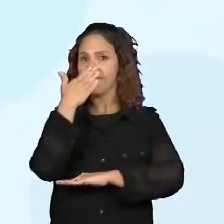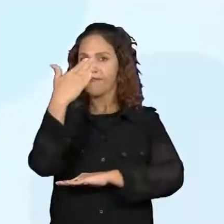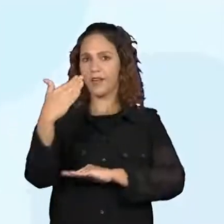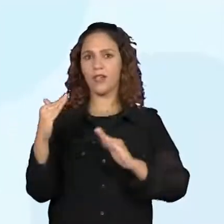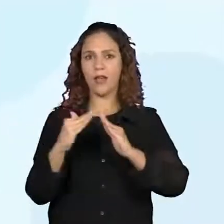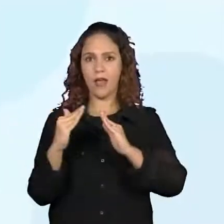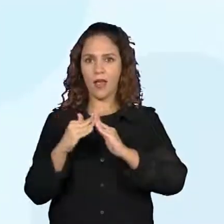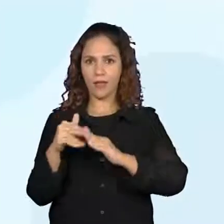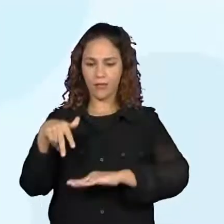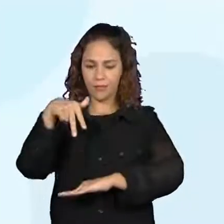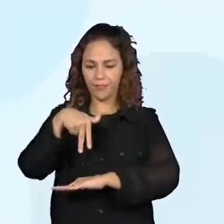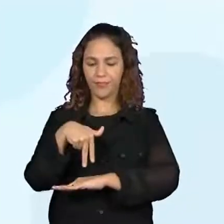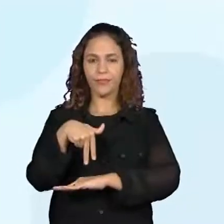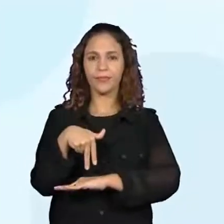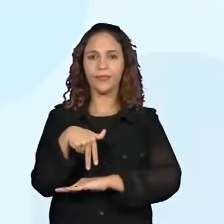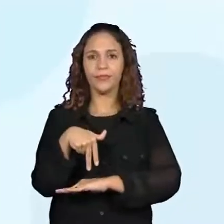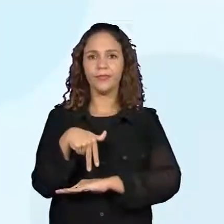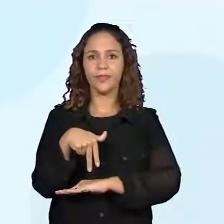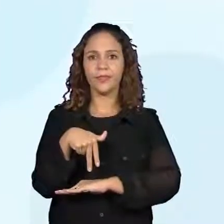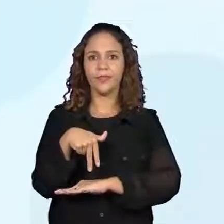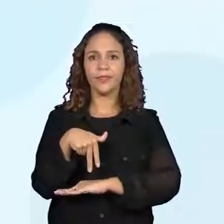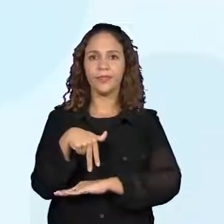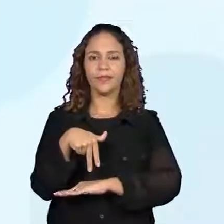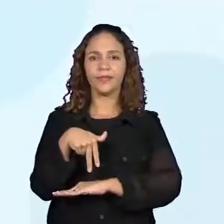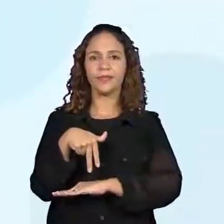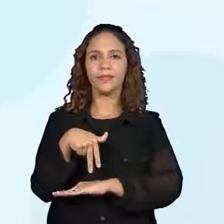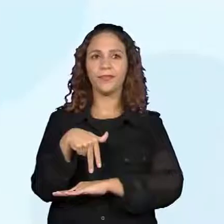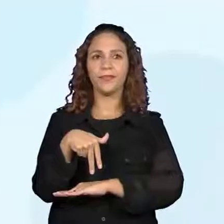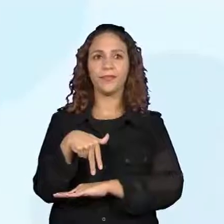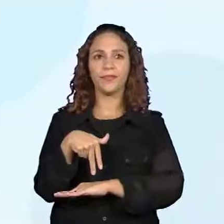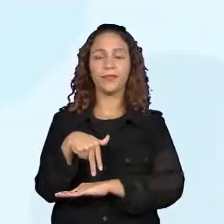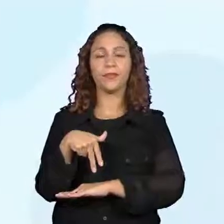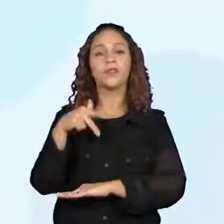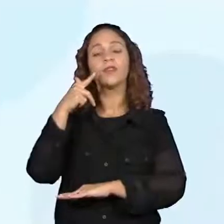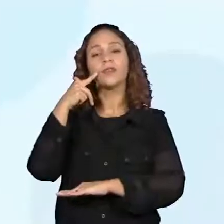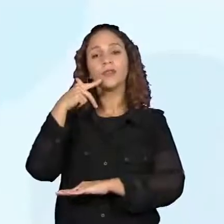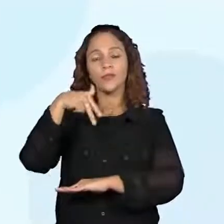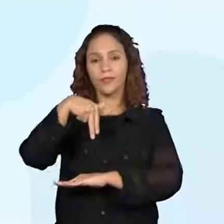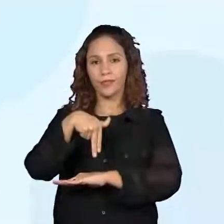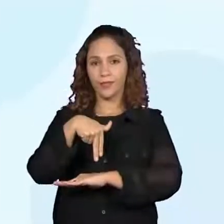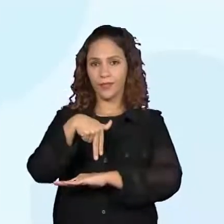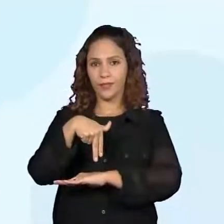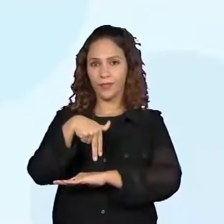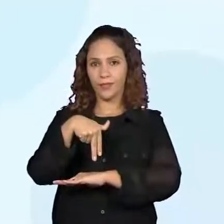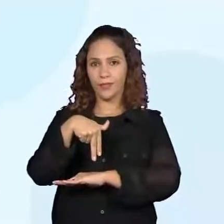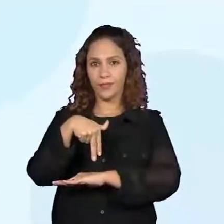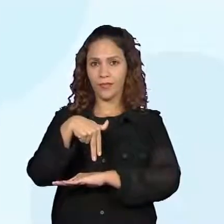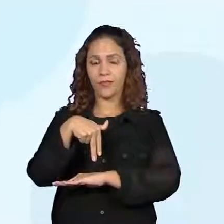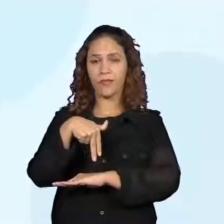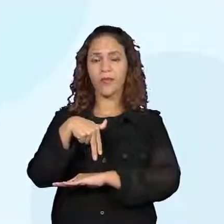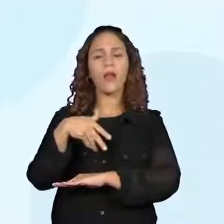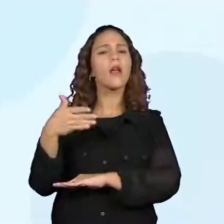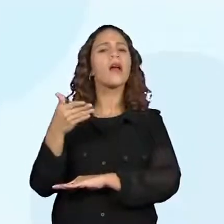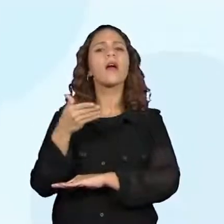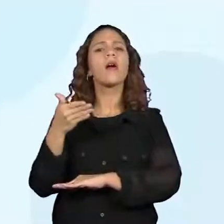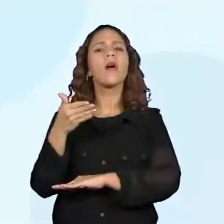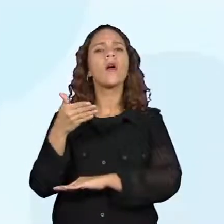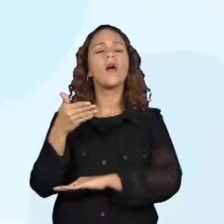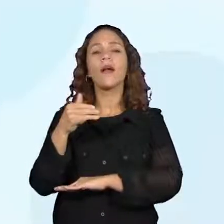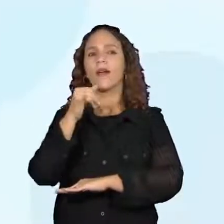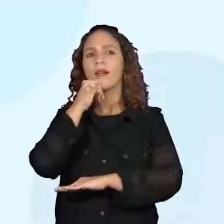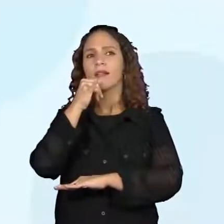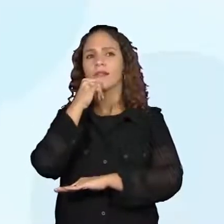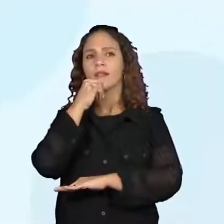frente. Olha só. Então, pensando que eu vou sair daqui, eu estou de frente, como quem, para quem está